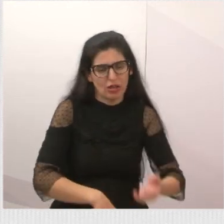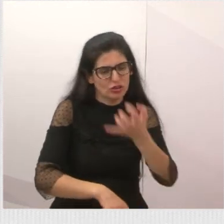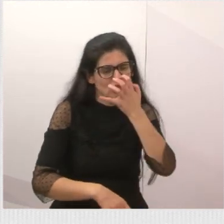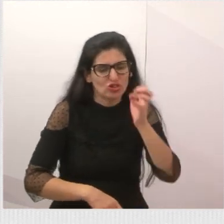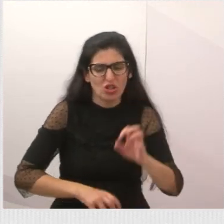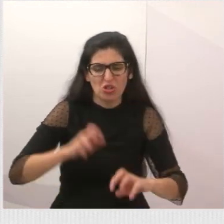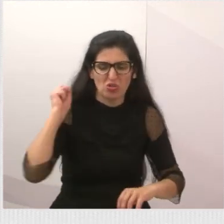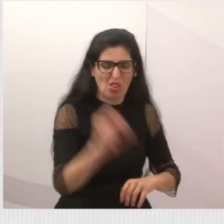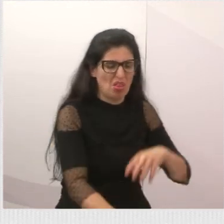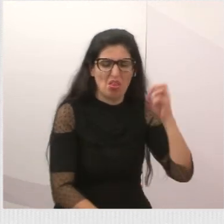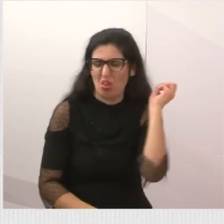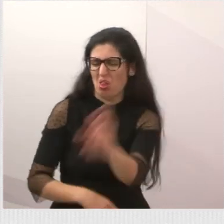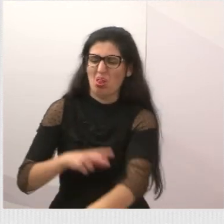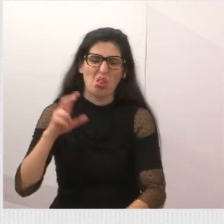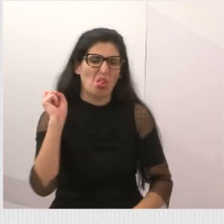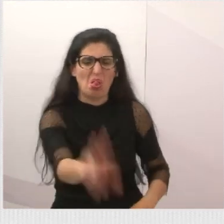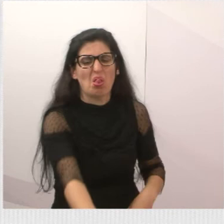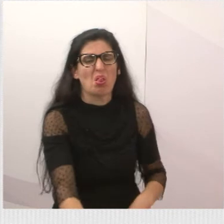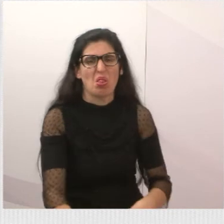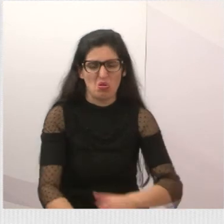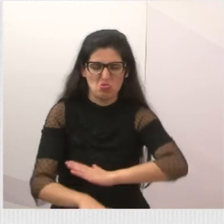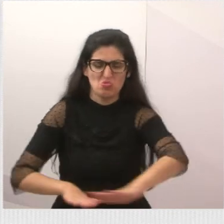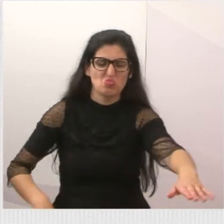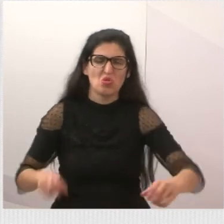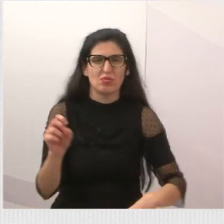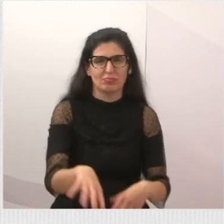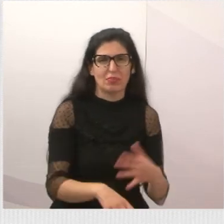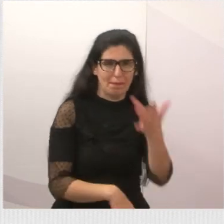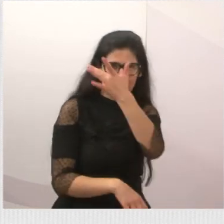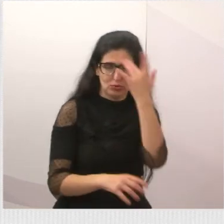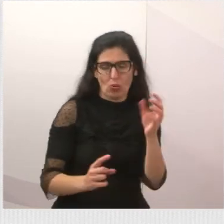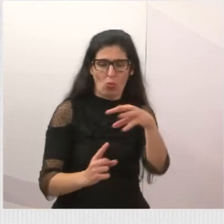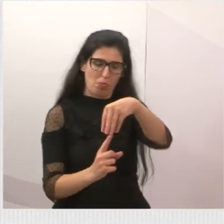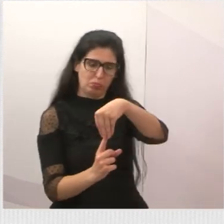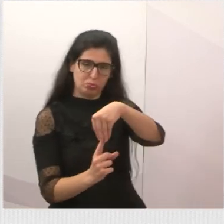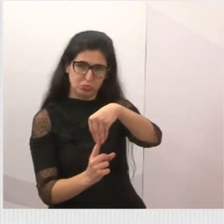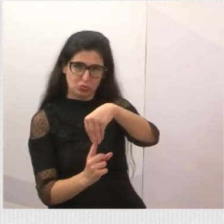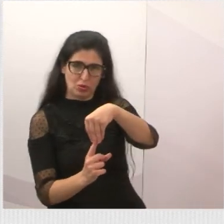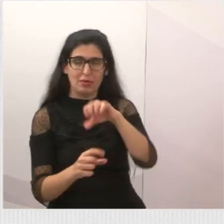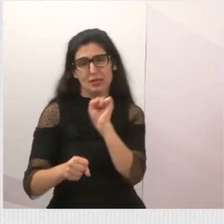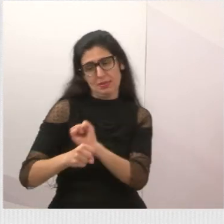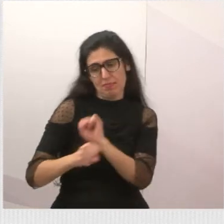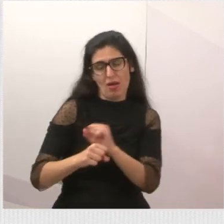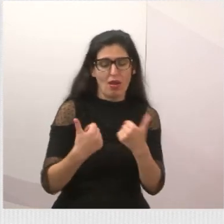As pessoas vão até o ponto de ônibus para esperar a condução, e tem que ficar no meio da sujeira.